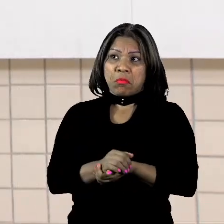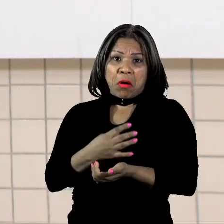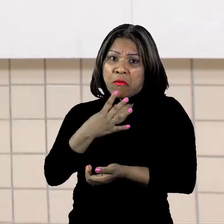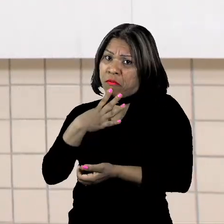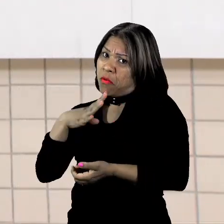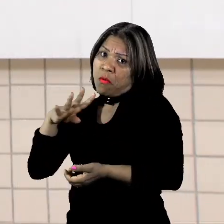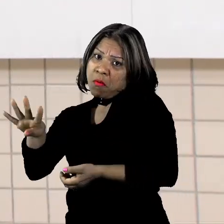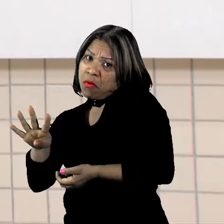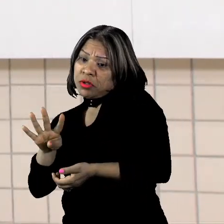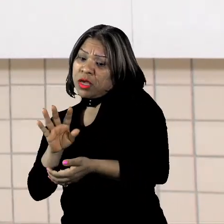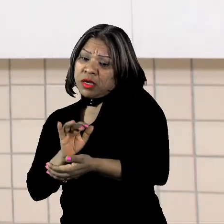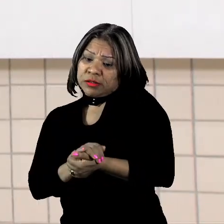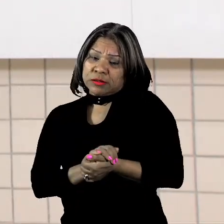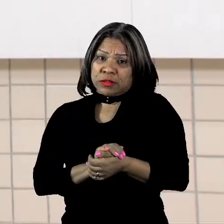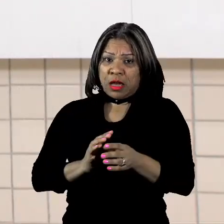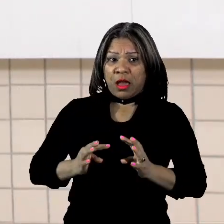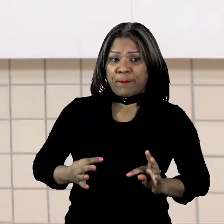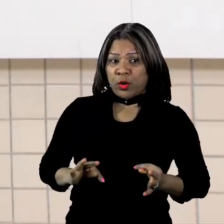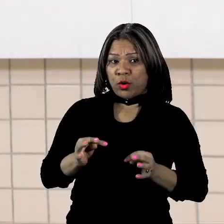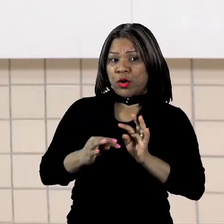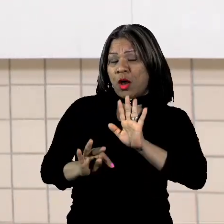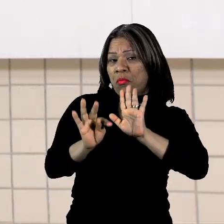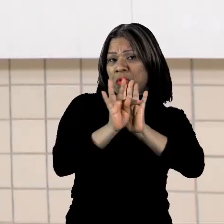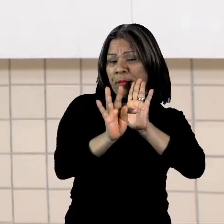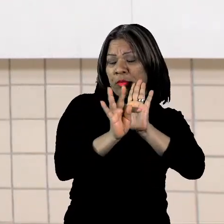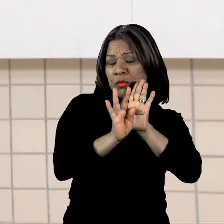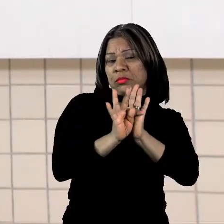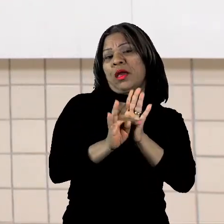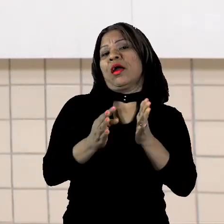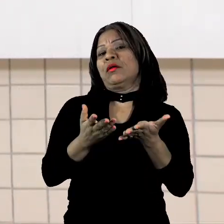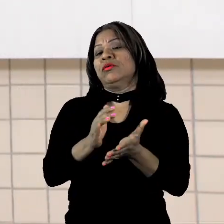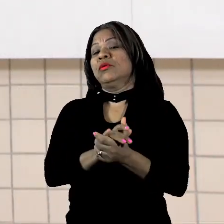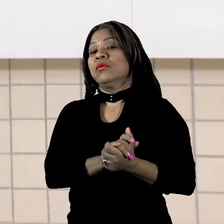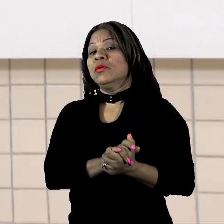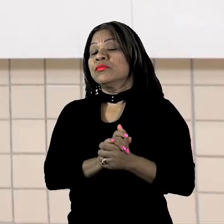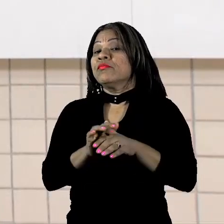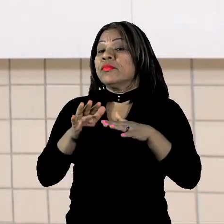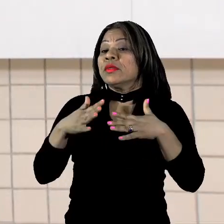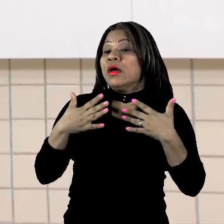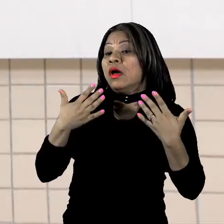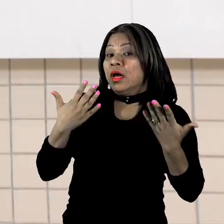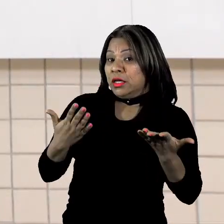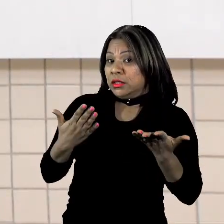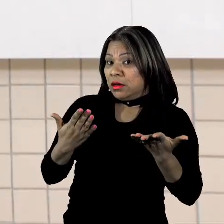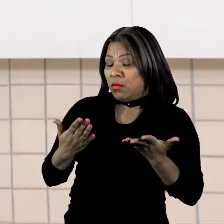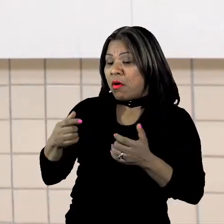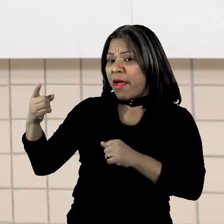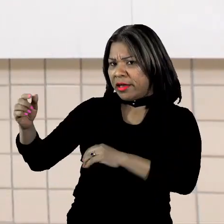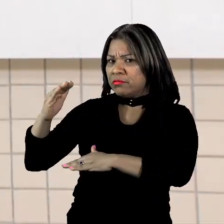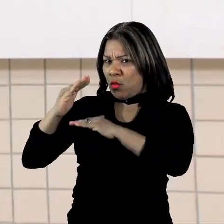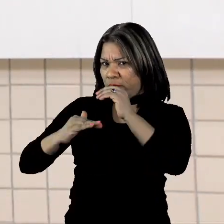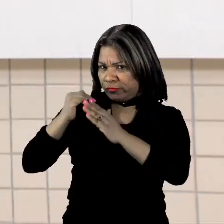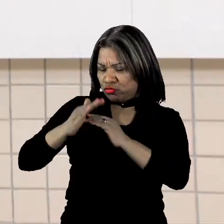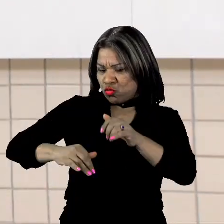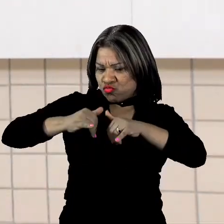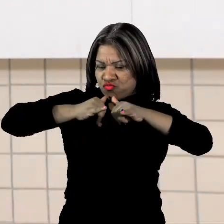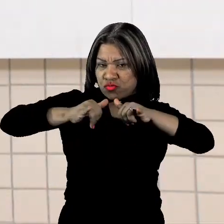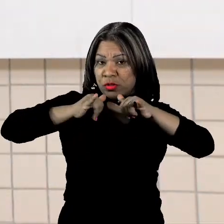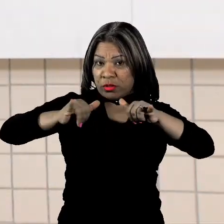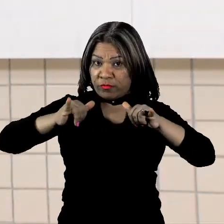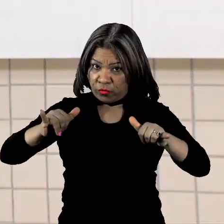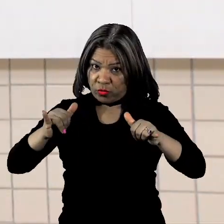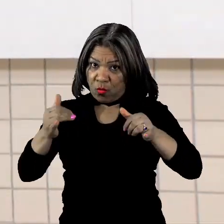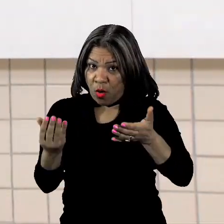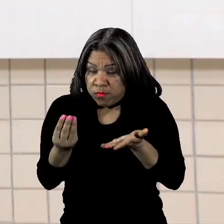que esses pesquisadores, esses cientistas usam. Por isso, que quando esses profissionais, eles divulgam, eles